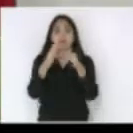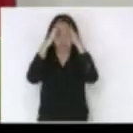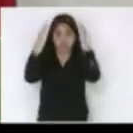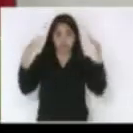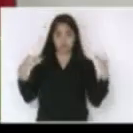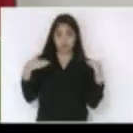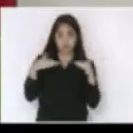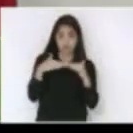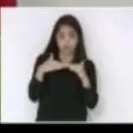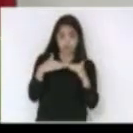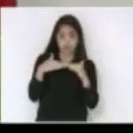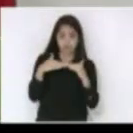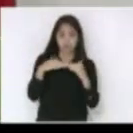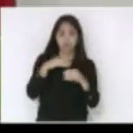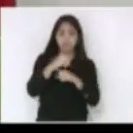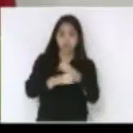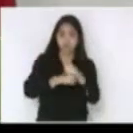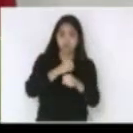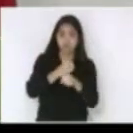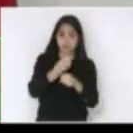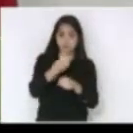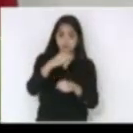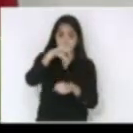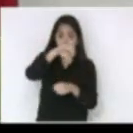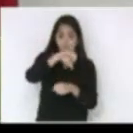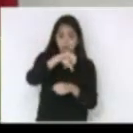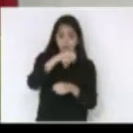e que mais tarde em 1947